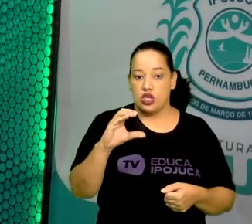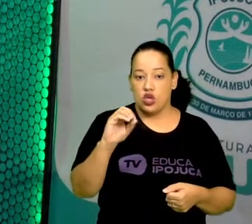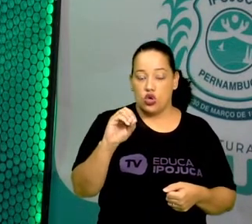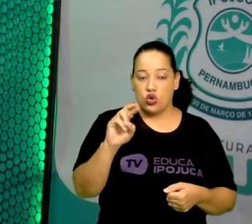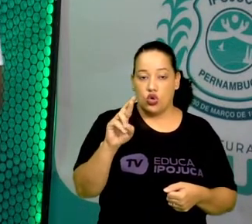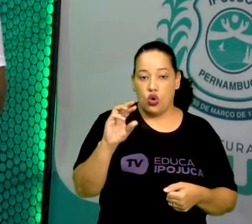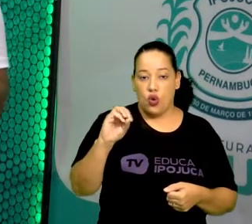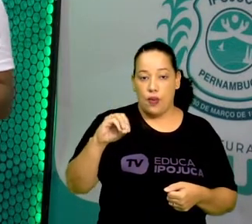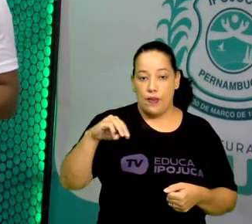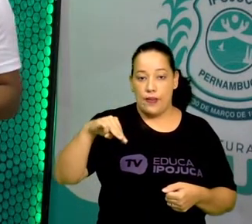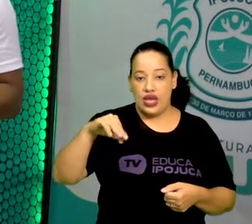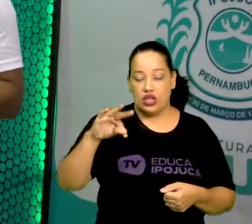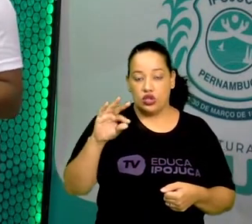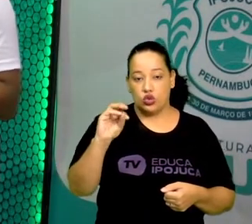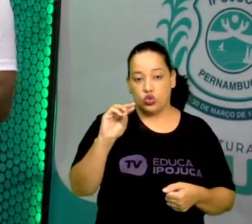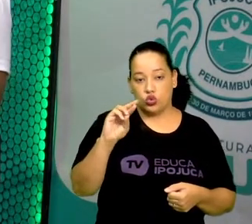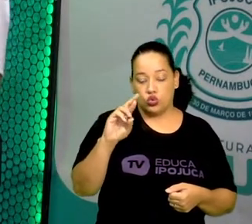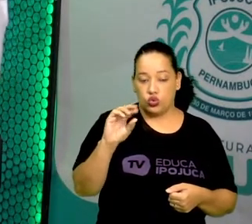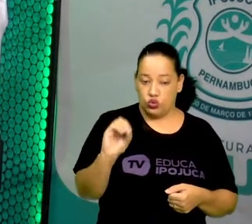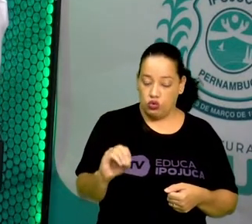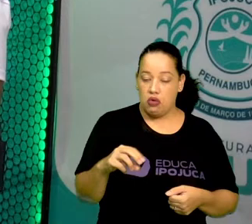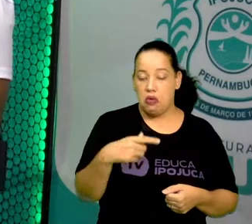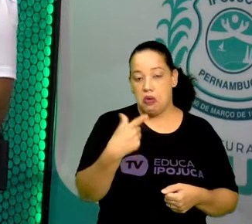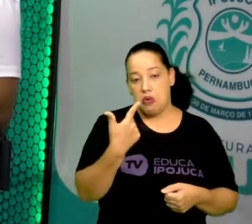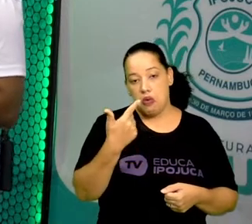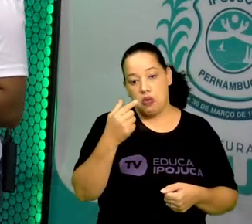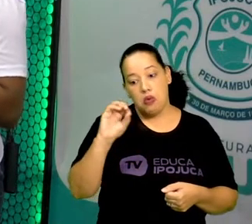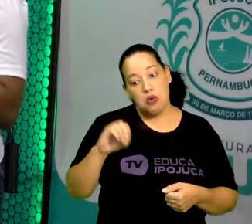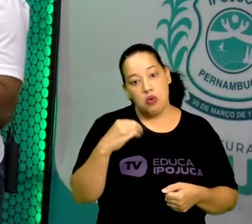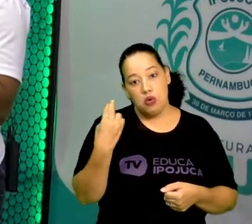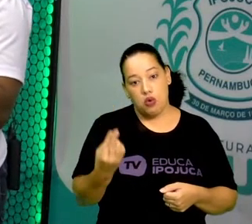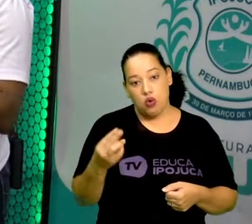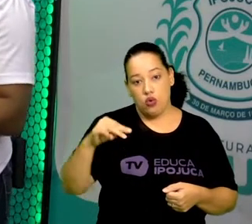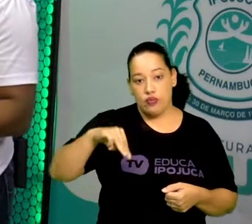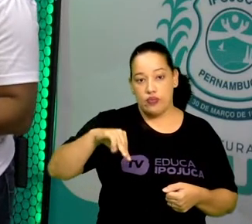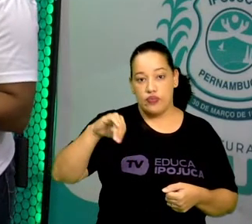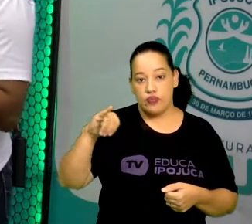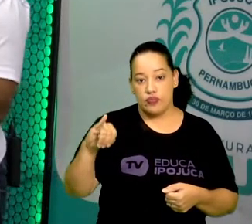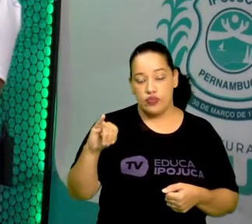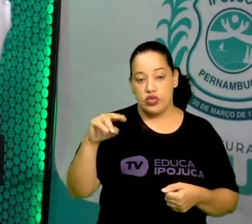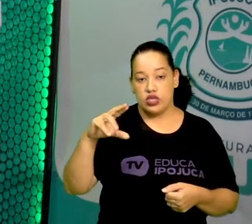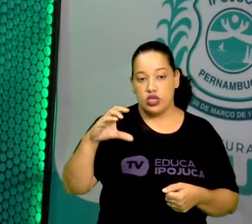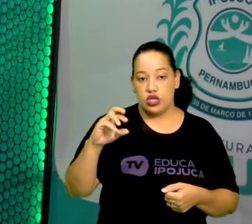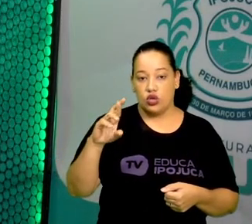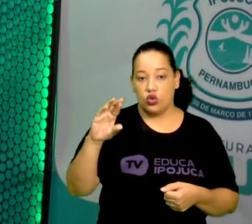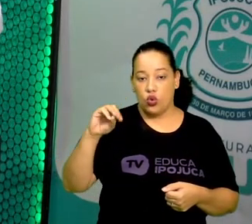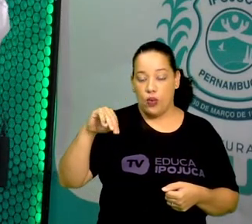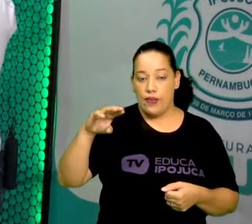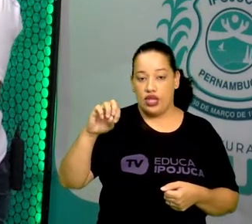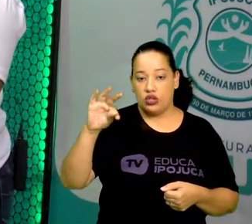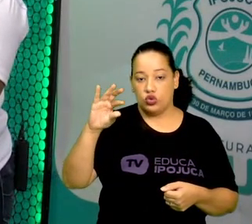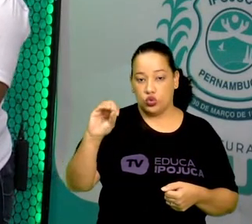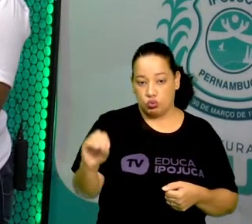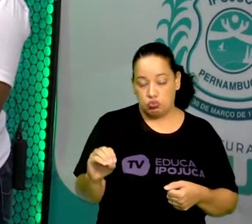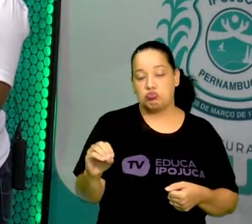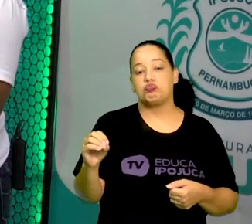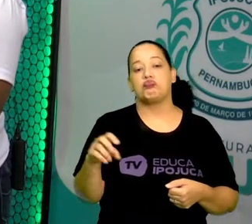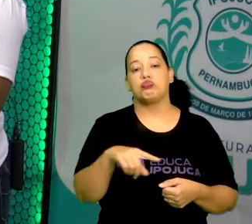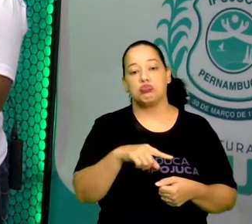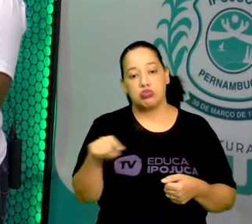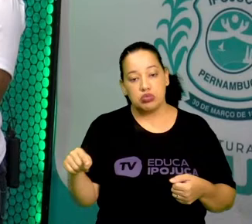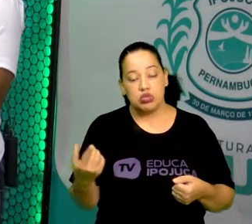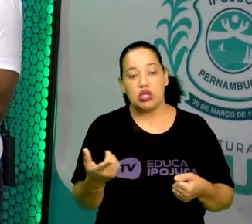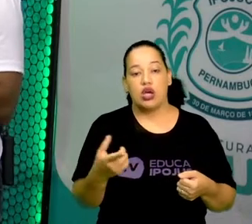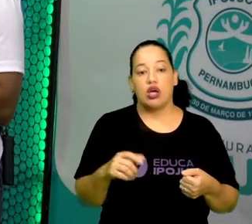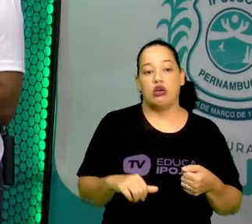pronúncias. Micrometro ou micrômetro. Depois, o nanômetro. Observe que o nanômetro é 10